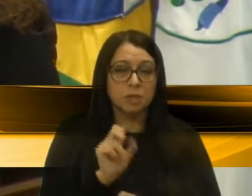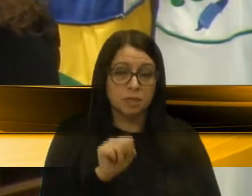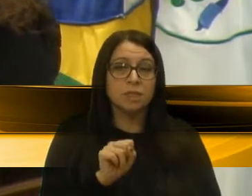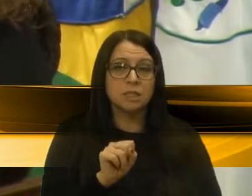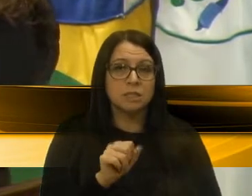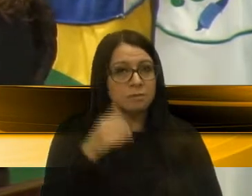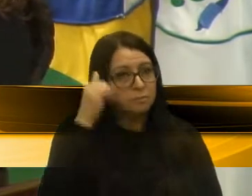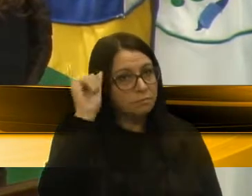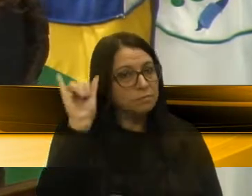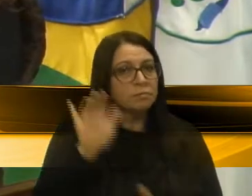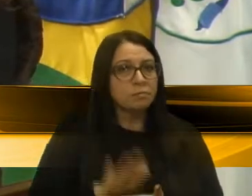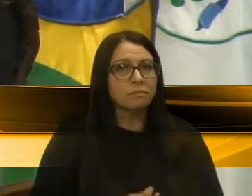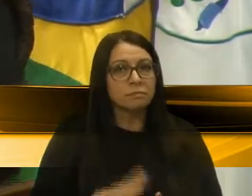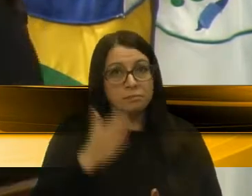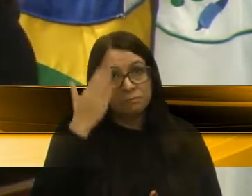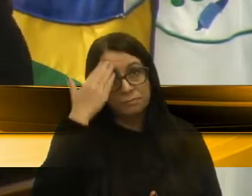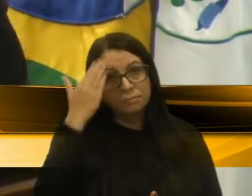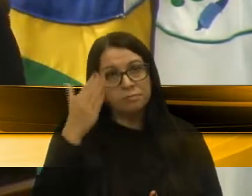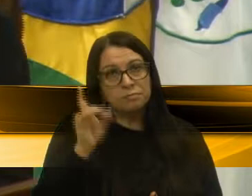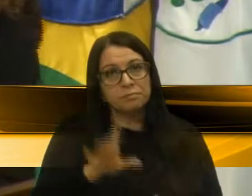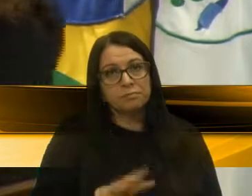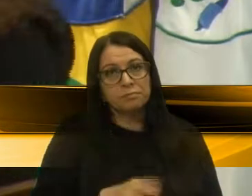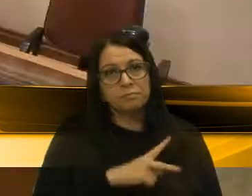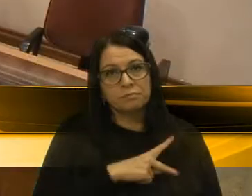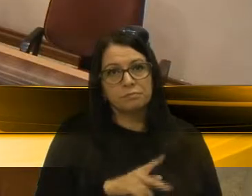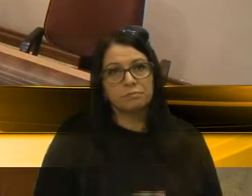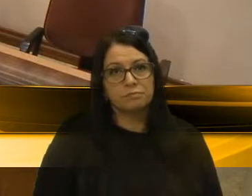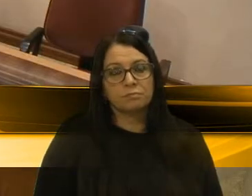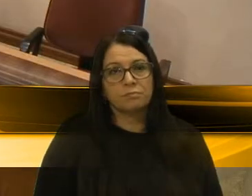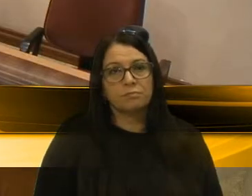estar evitando. Muito obrigada. Era isso, presidente.